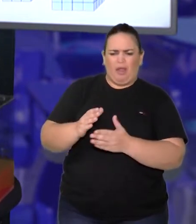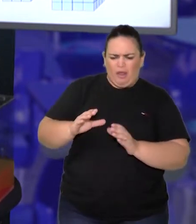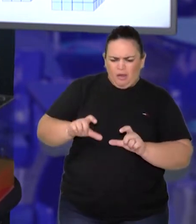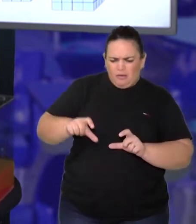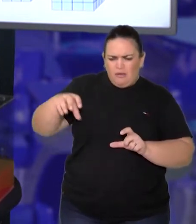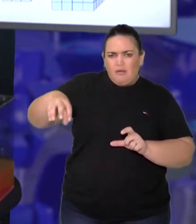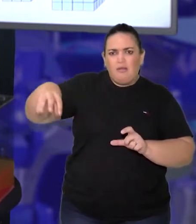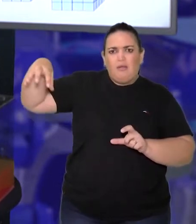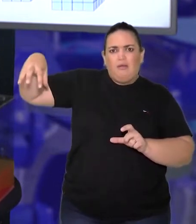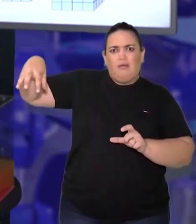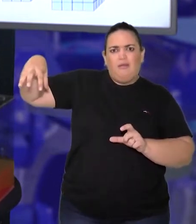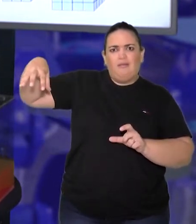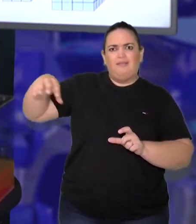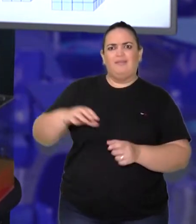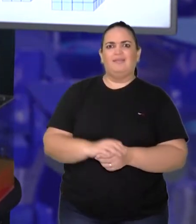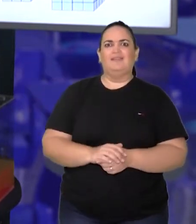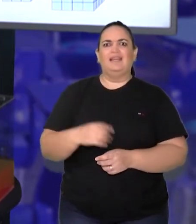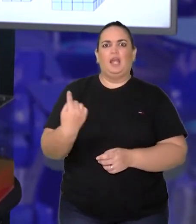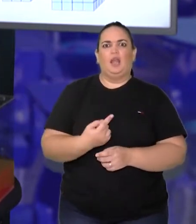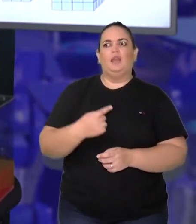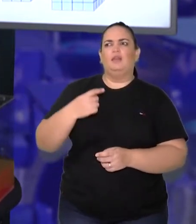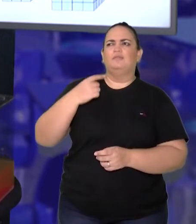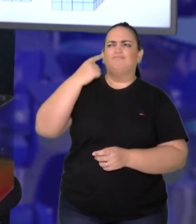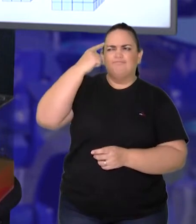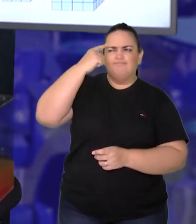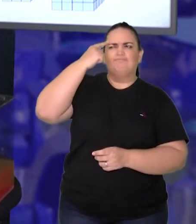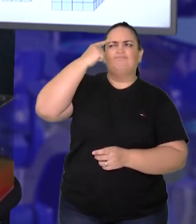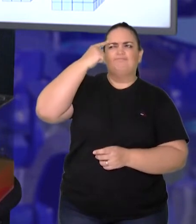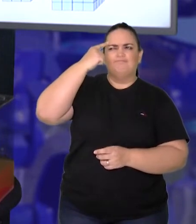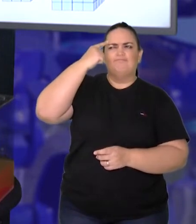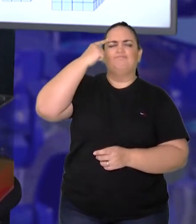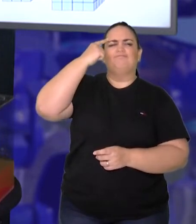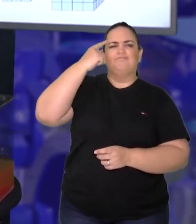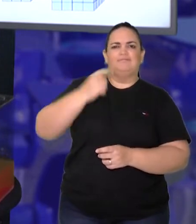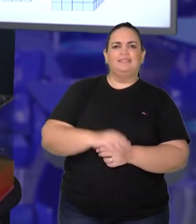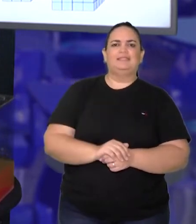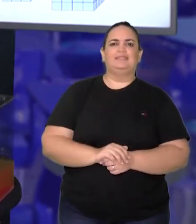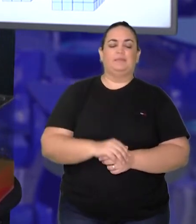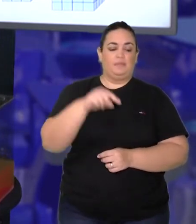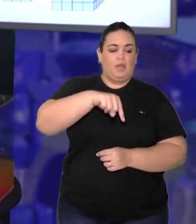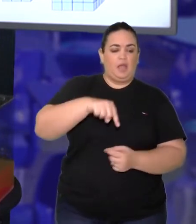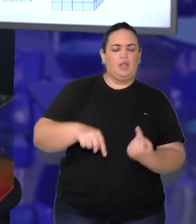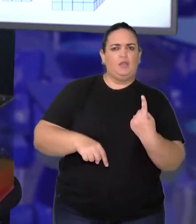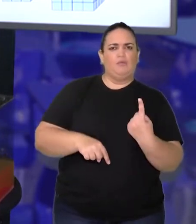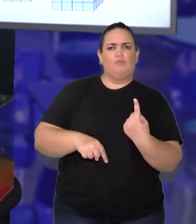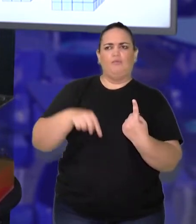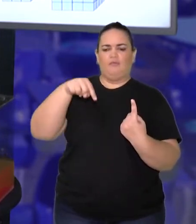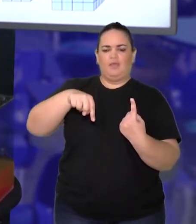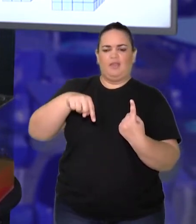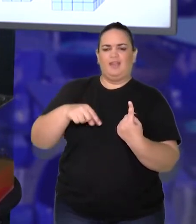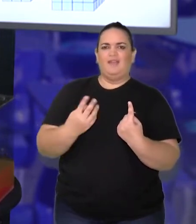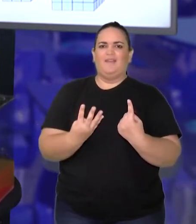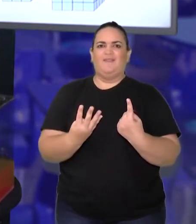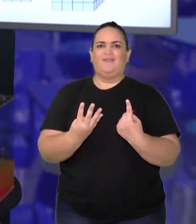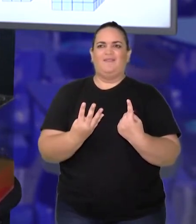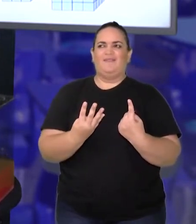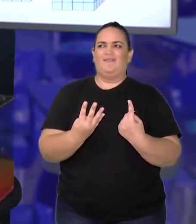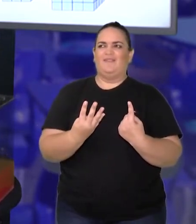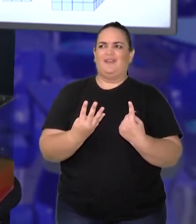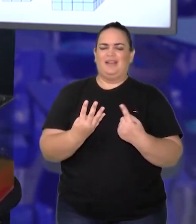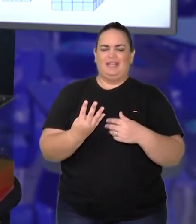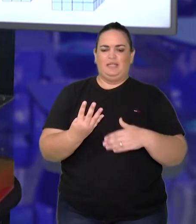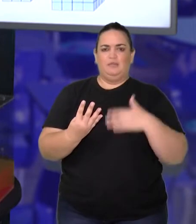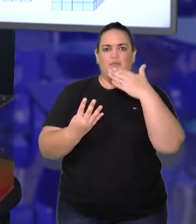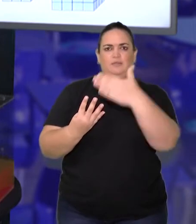dá para fazer a ideia do cálculo por unidade, tá? Verificamos aqui quatro cubos frontais,